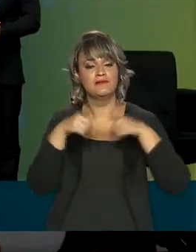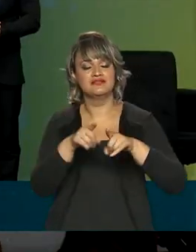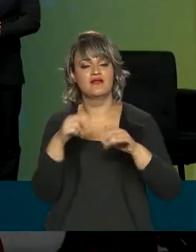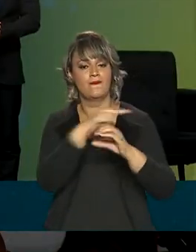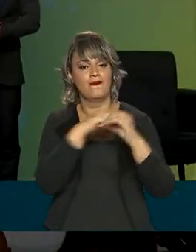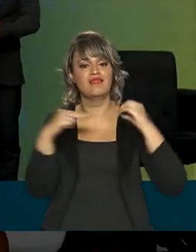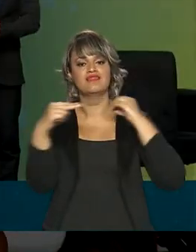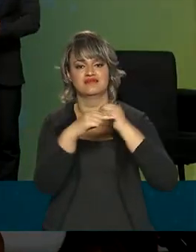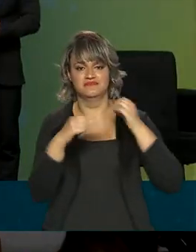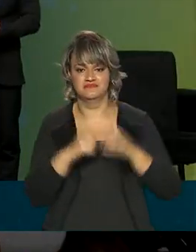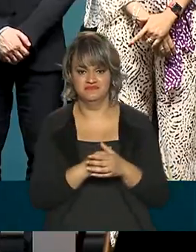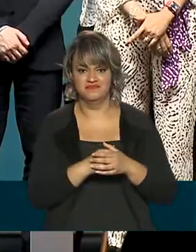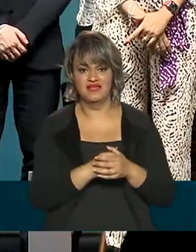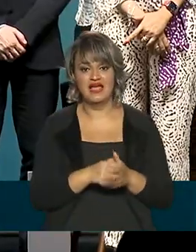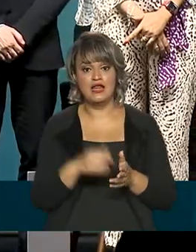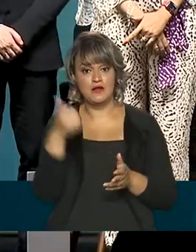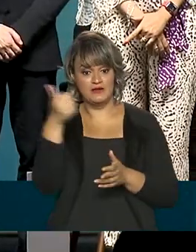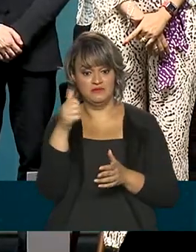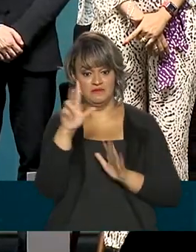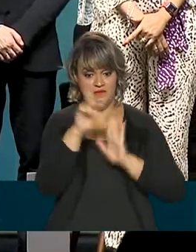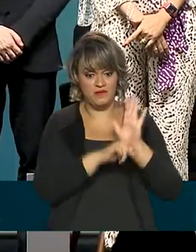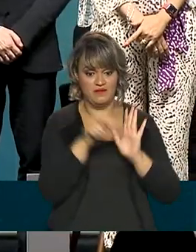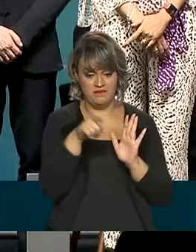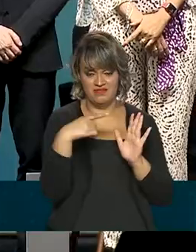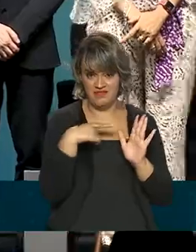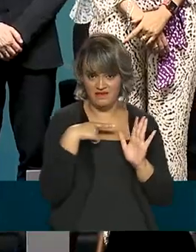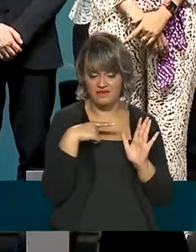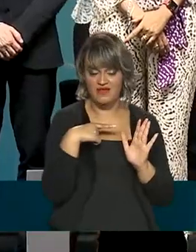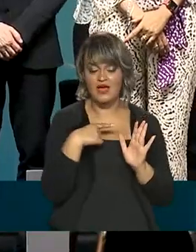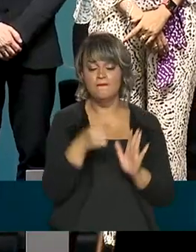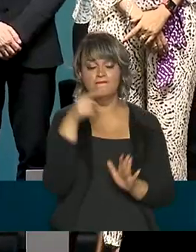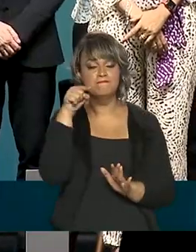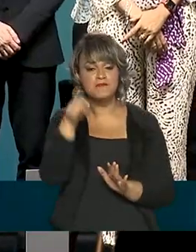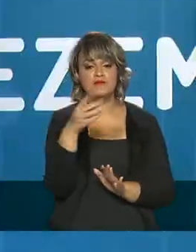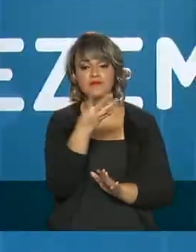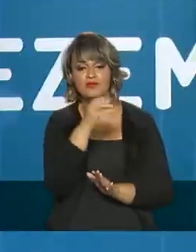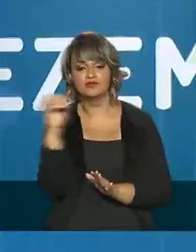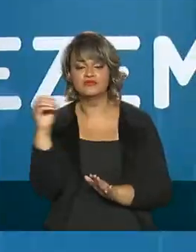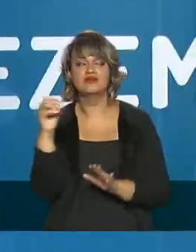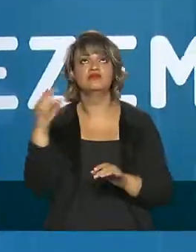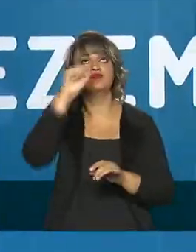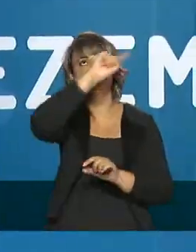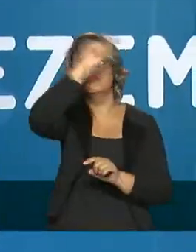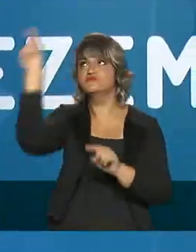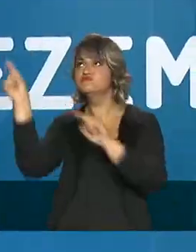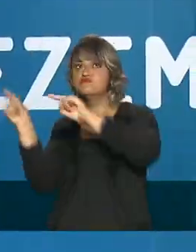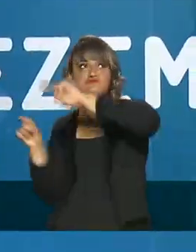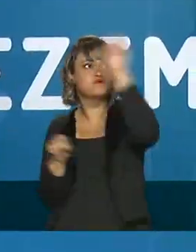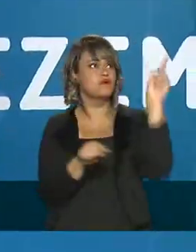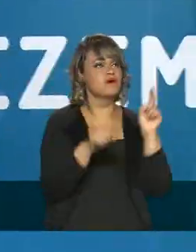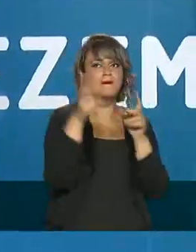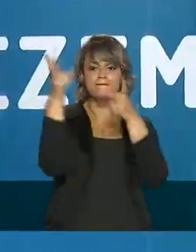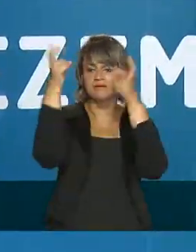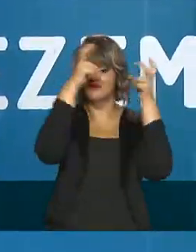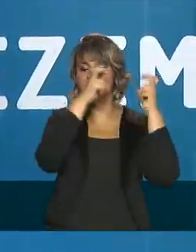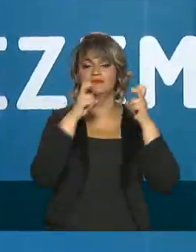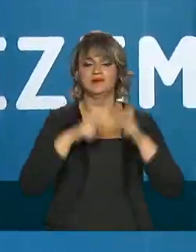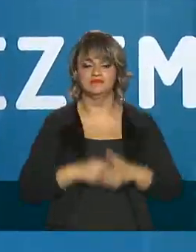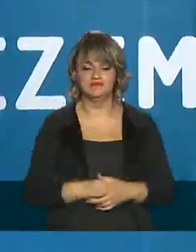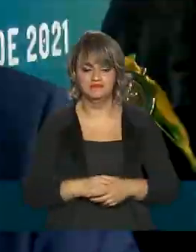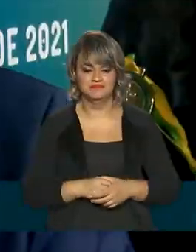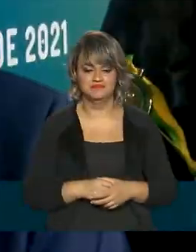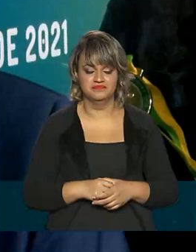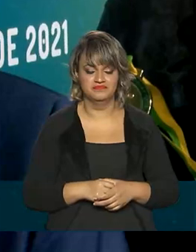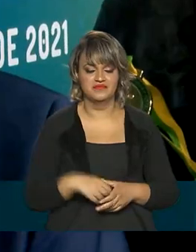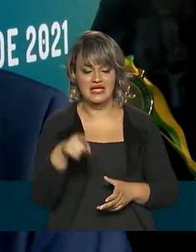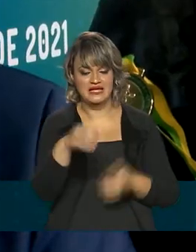com a NASA. Nesta primeira edição do programa, mais de 1.400 asteroides foram localizados pelas equipes brasileiras.